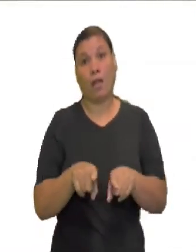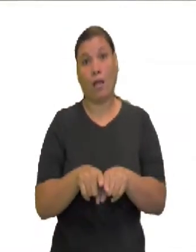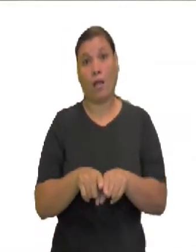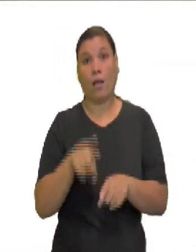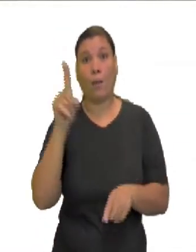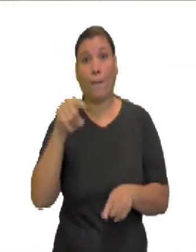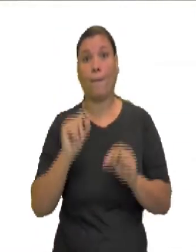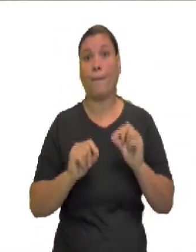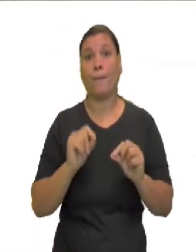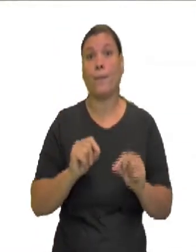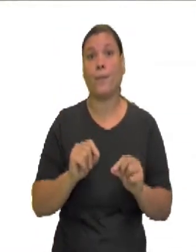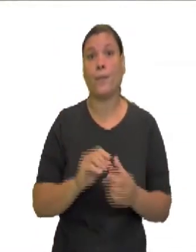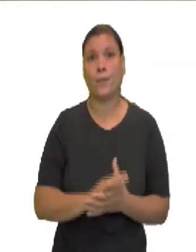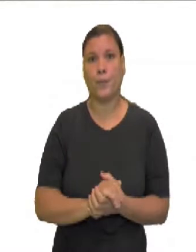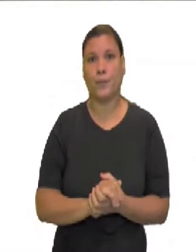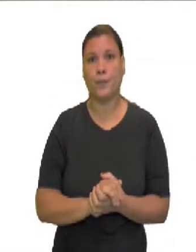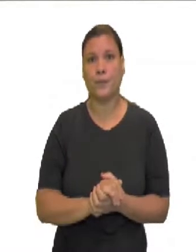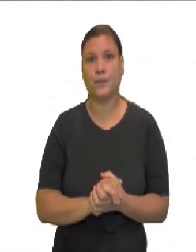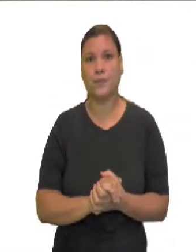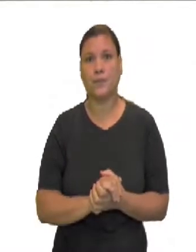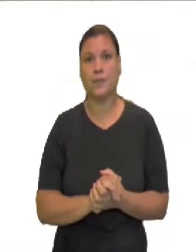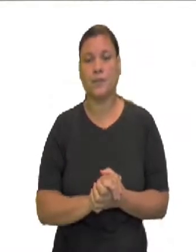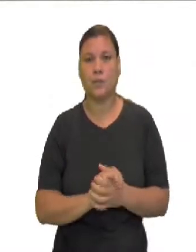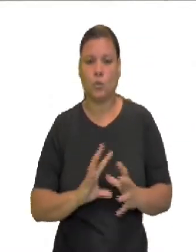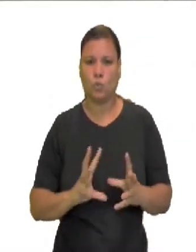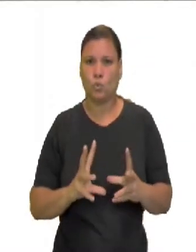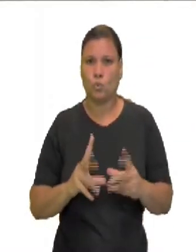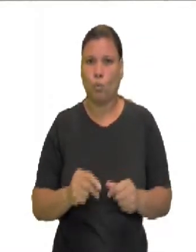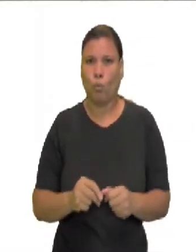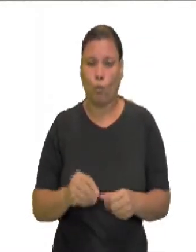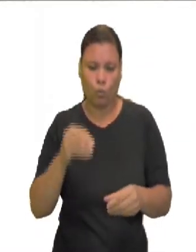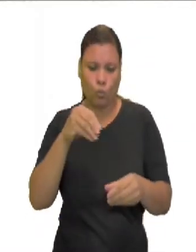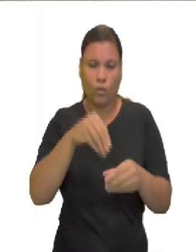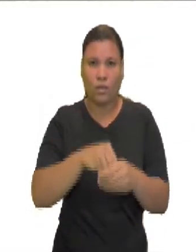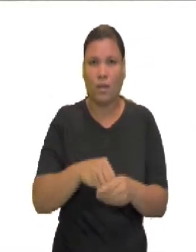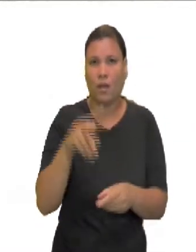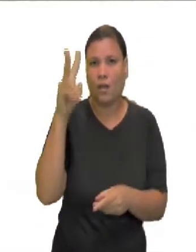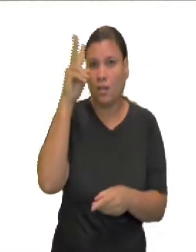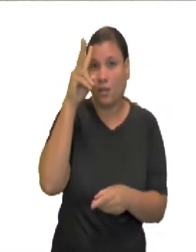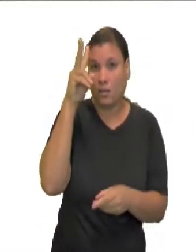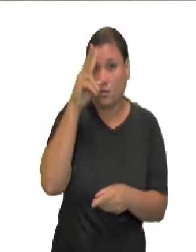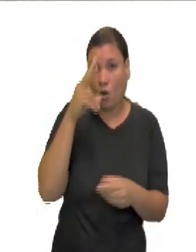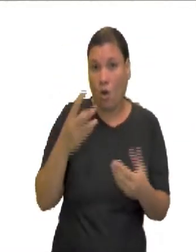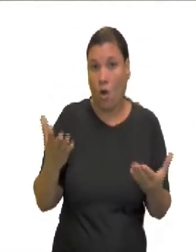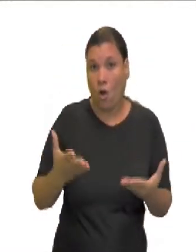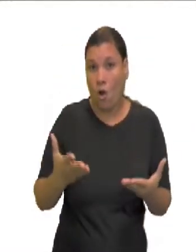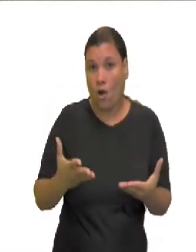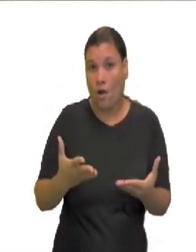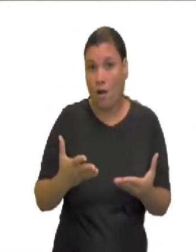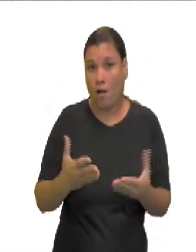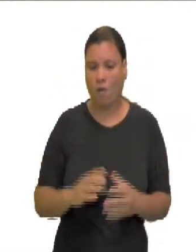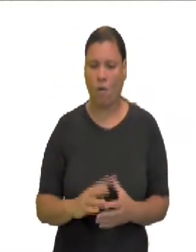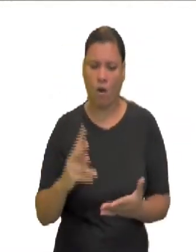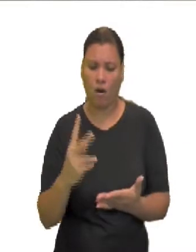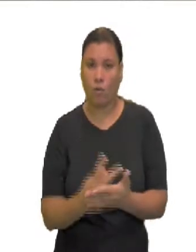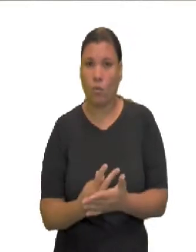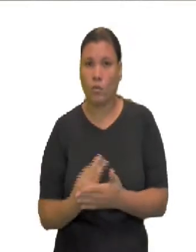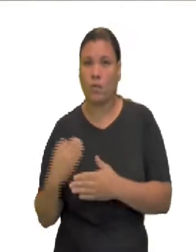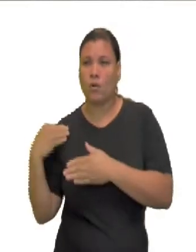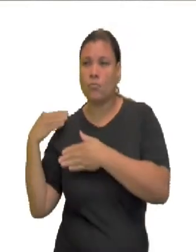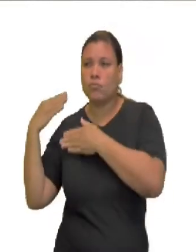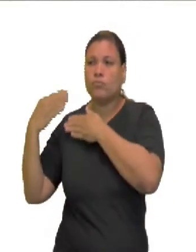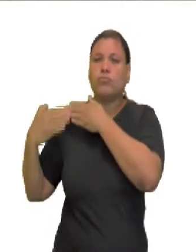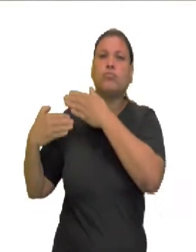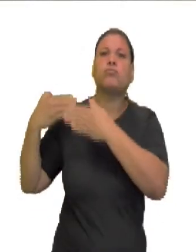também fez parte do conteúdo história. Então nós vamos ver isso, como aconteceu esse processo,